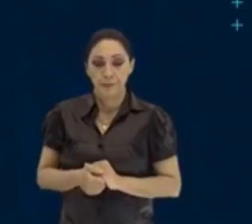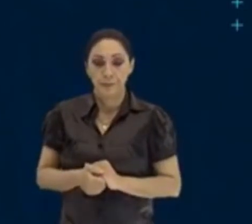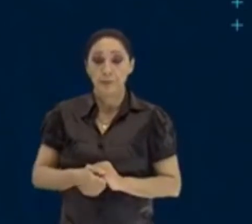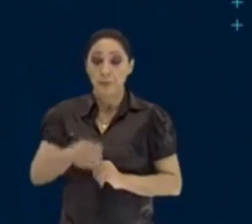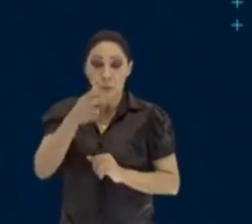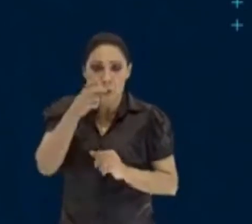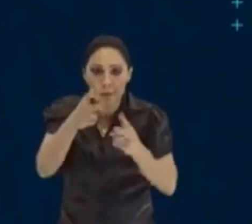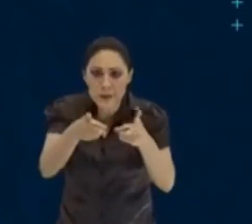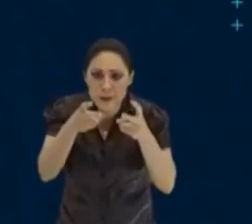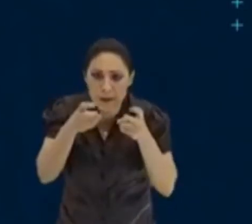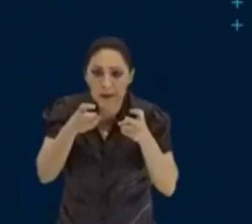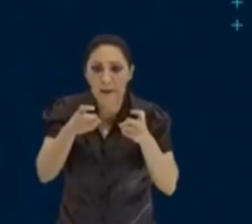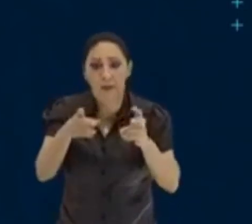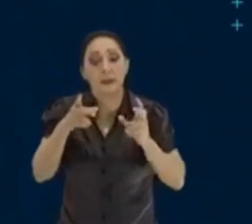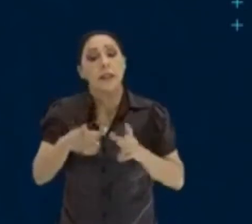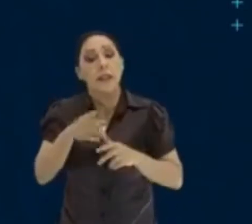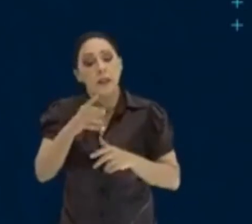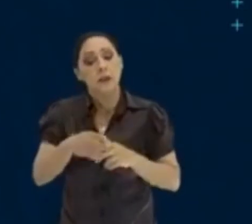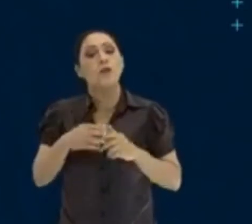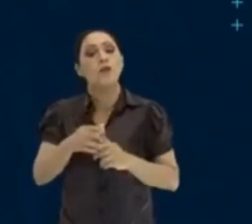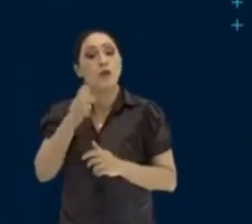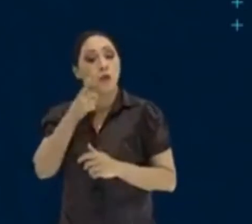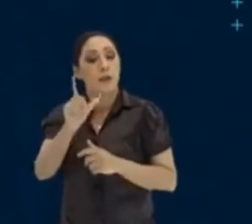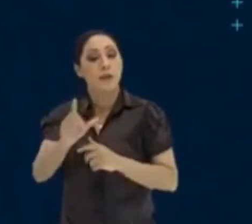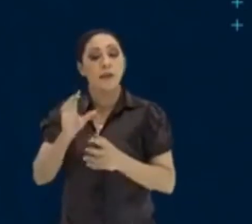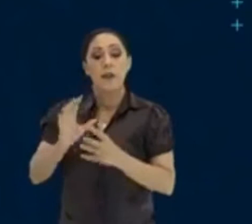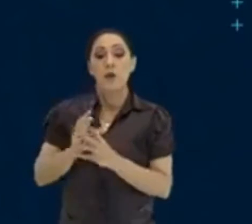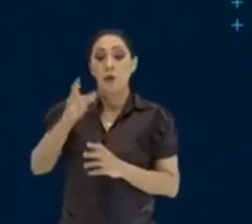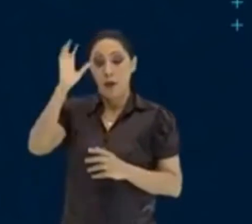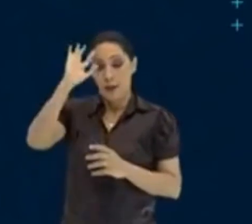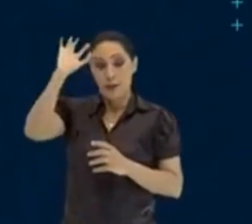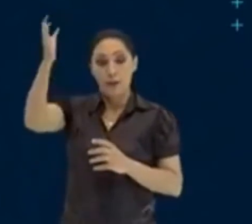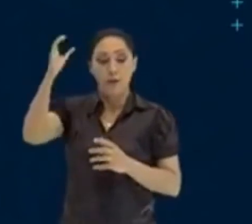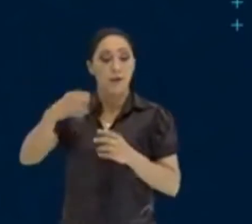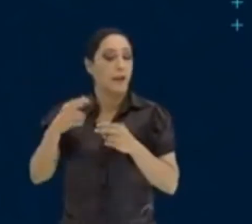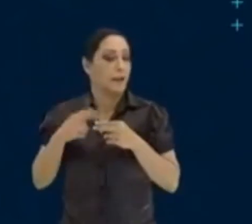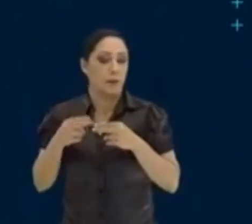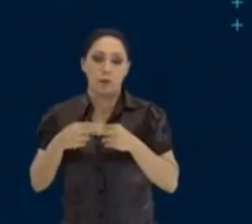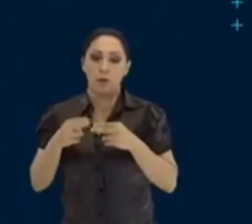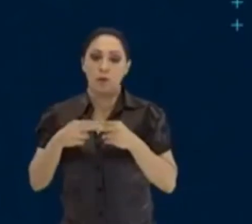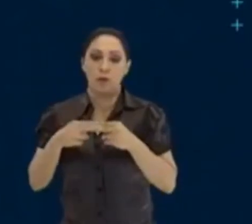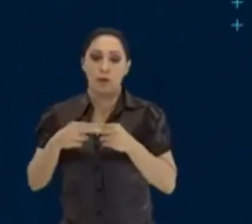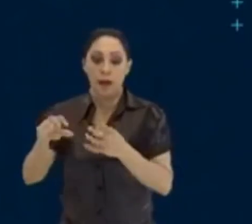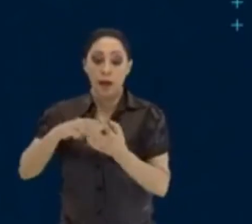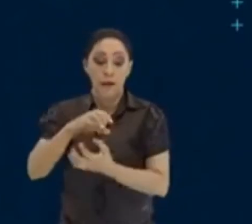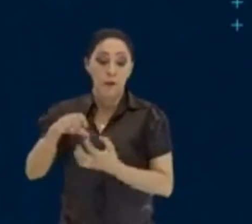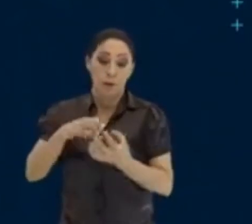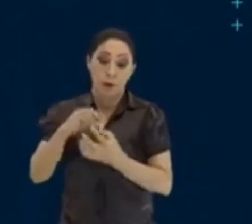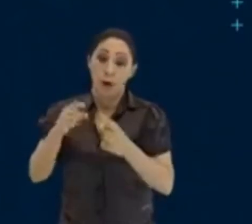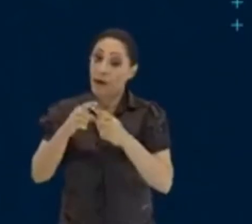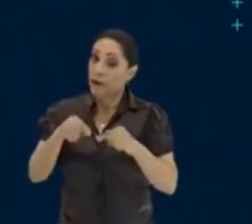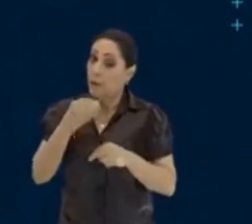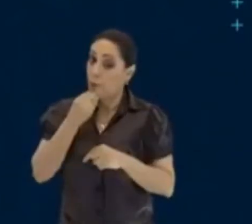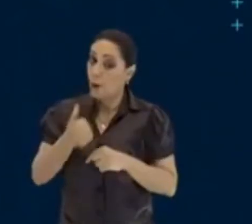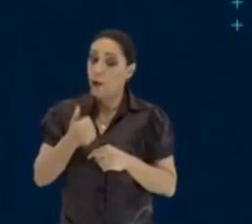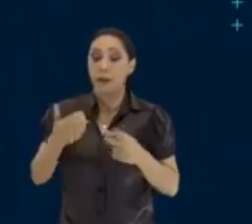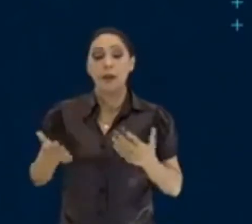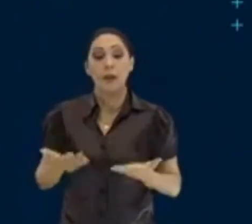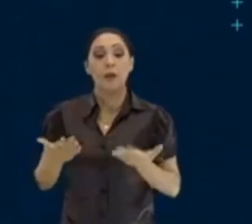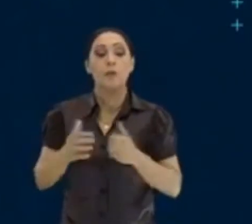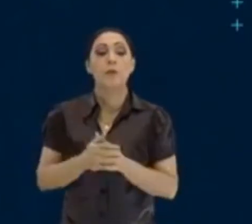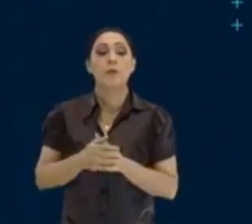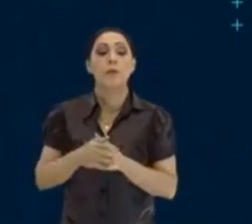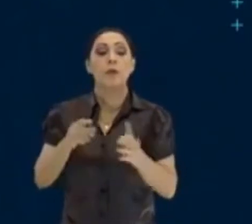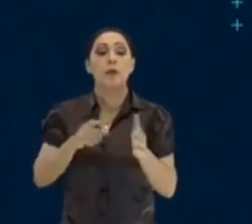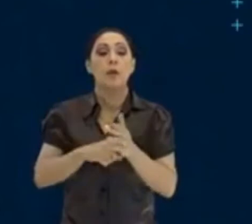Observa que a gente conseguiu resolver sem necessariamente utilizar a fórmula. Tá bom? Então, vamos a mais uma